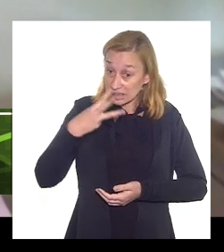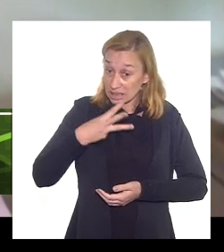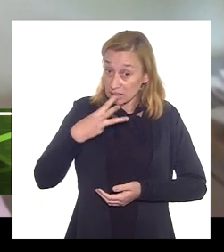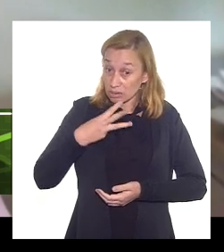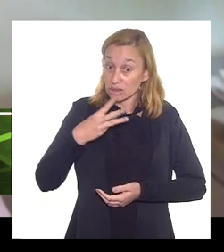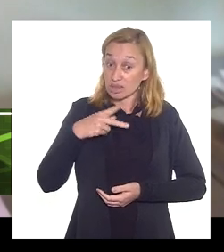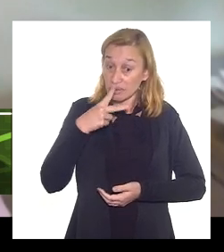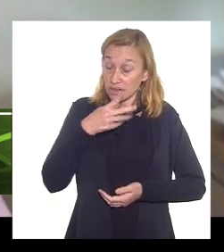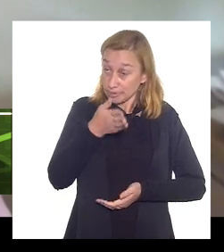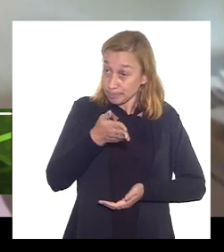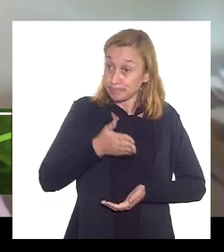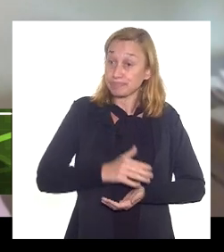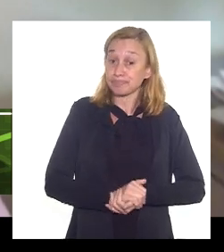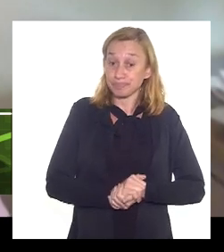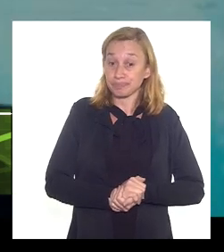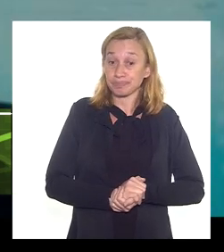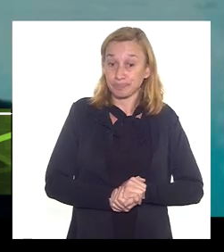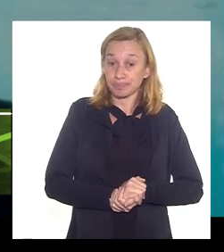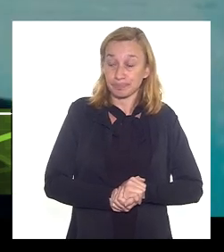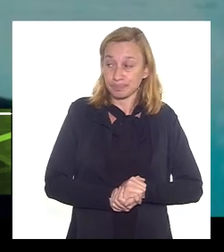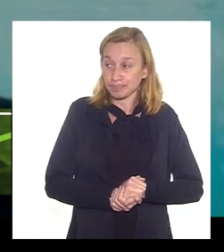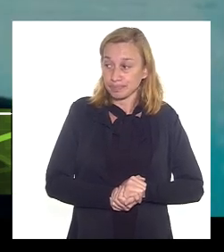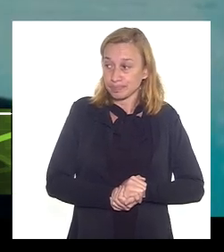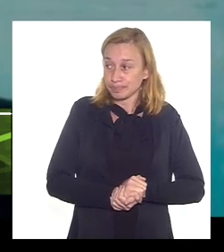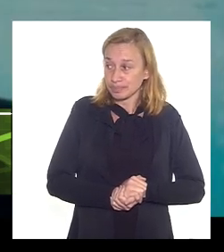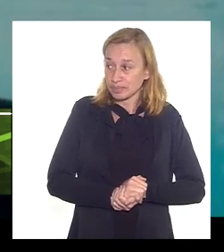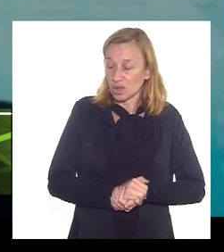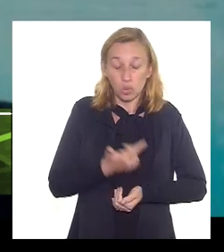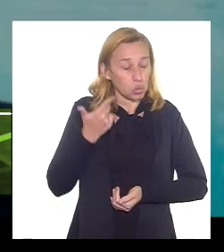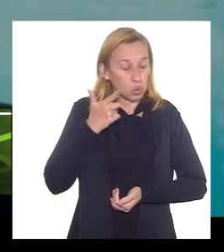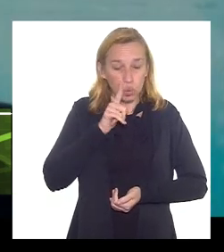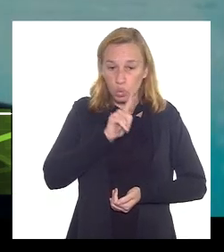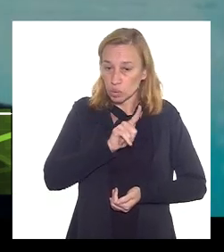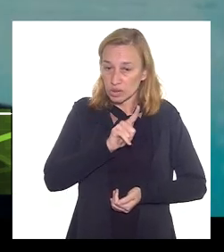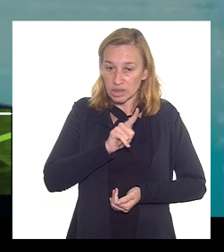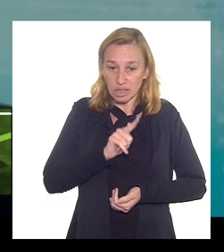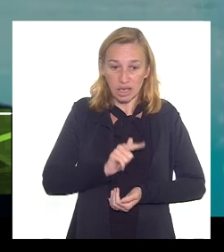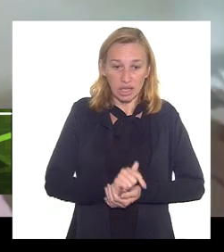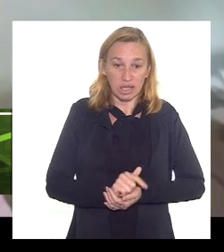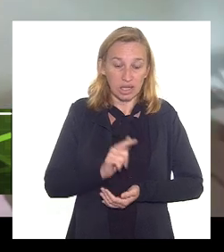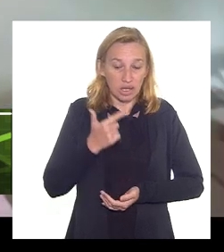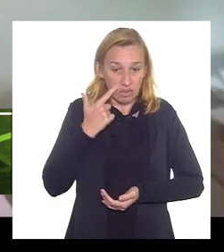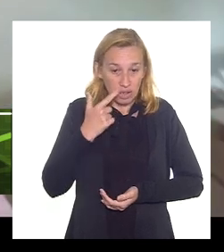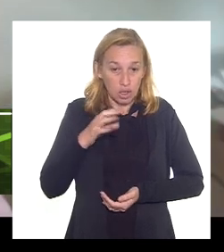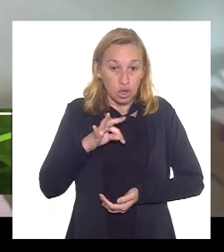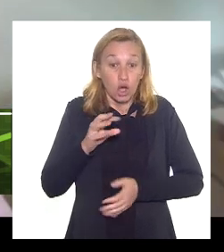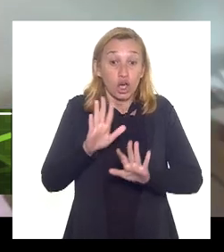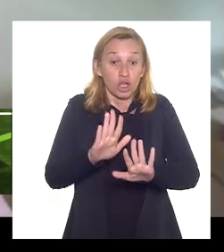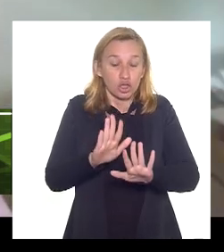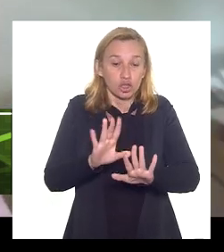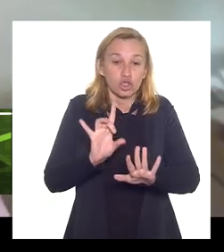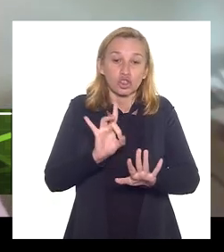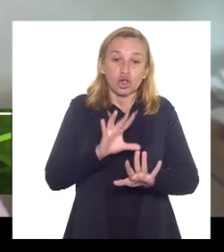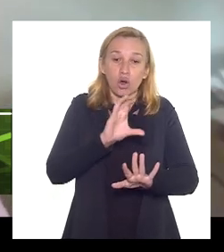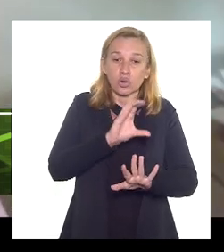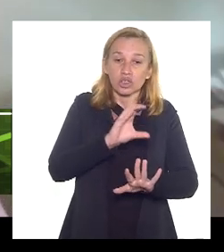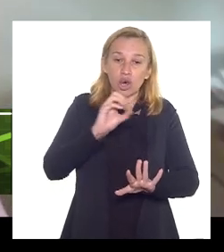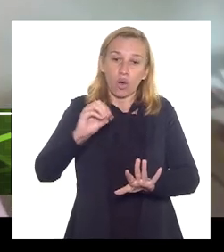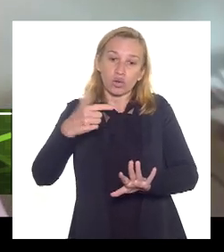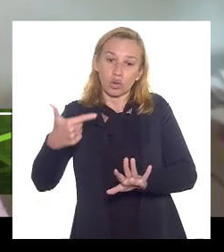gente não consegue tecnicamente só o CO2